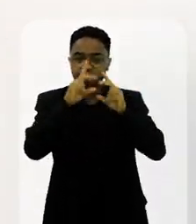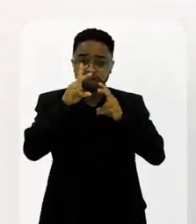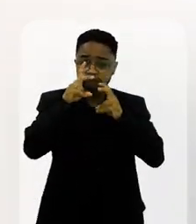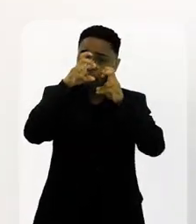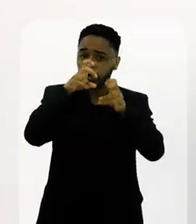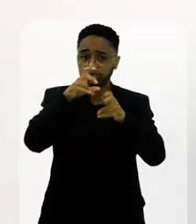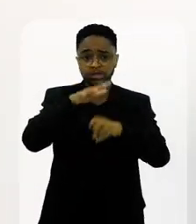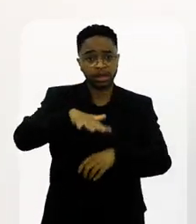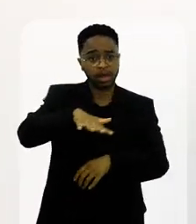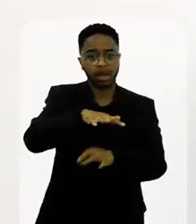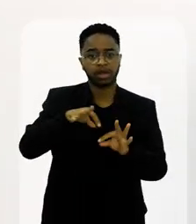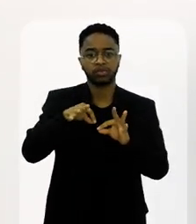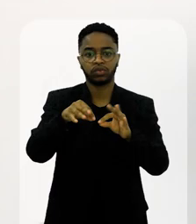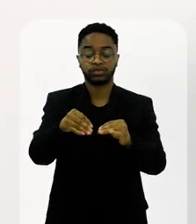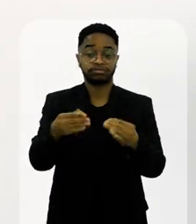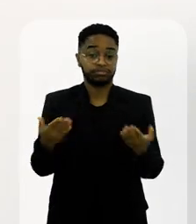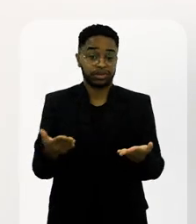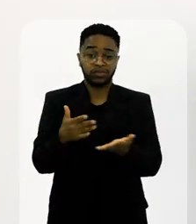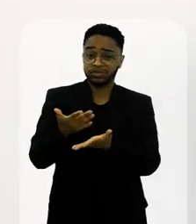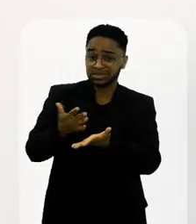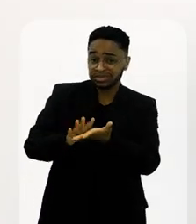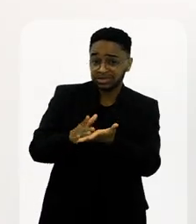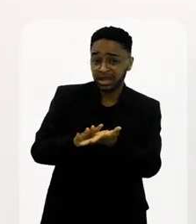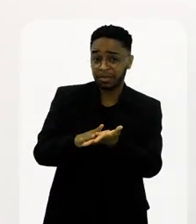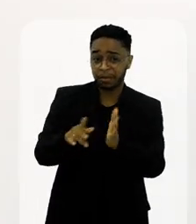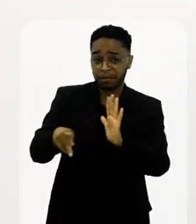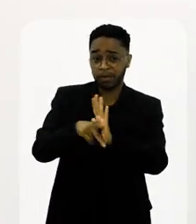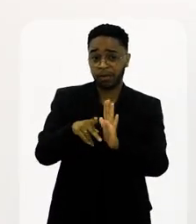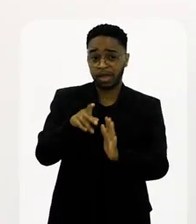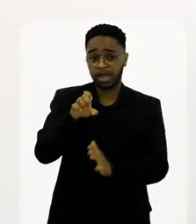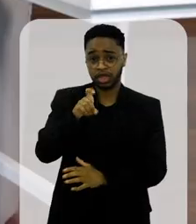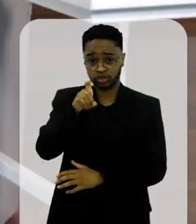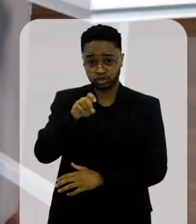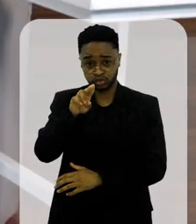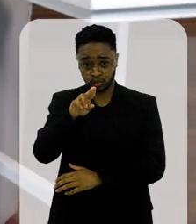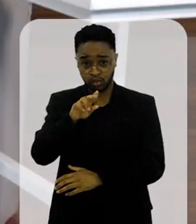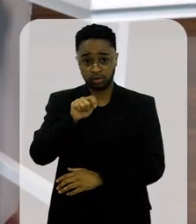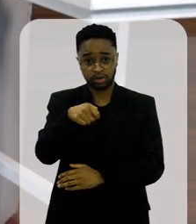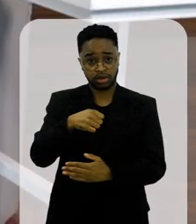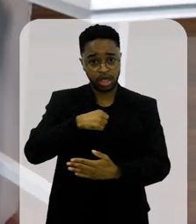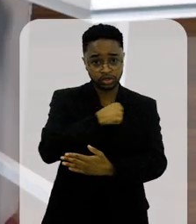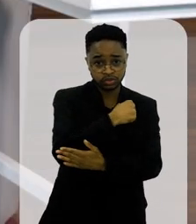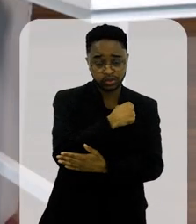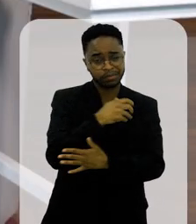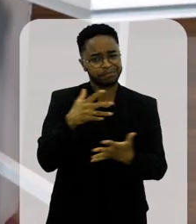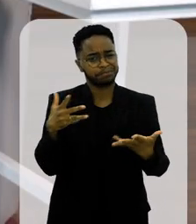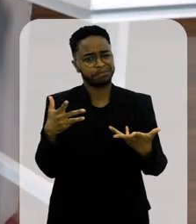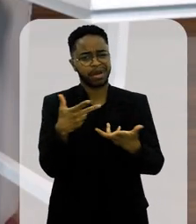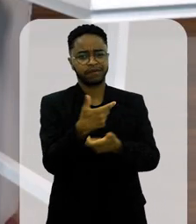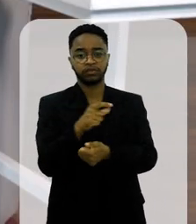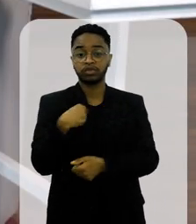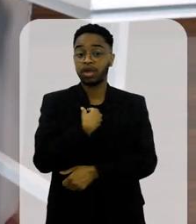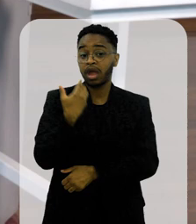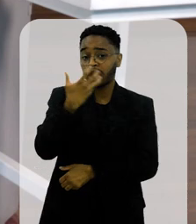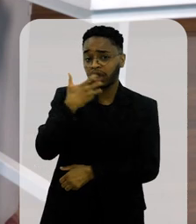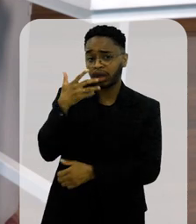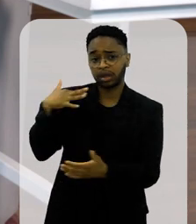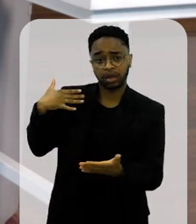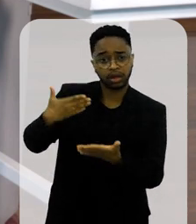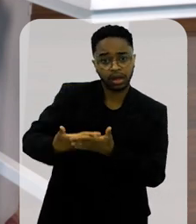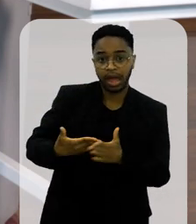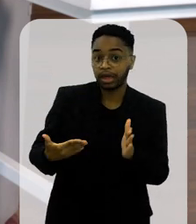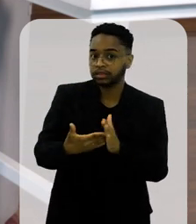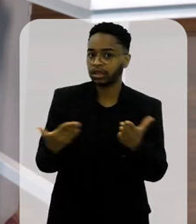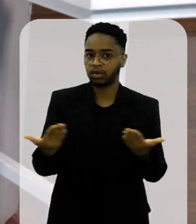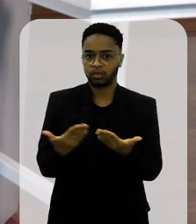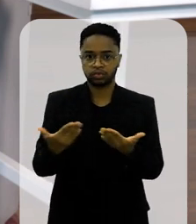todos os quesitos. Então, assim, aquele samba do Exu é maravilhoso e a gente canta até hoje, até hoje